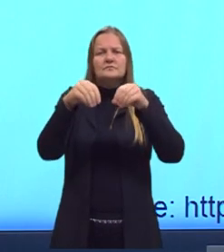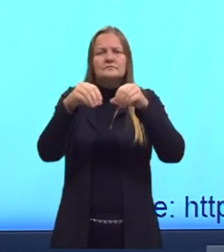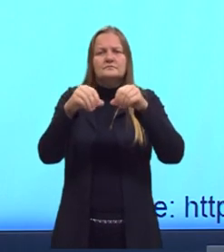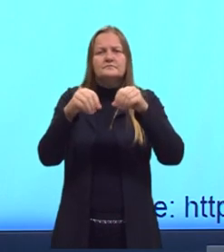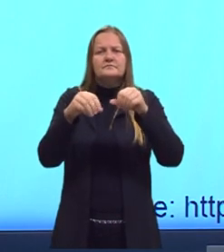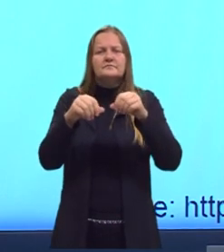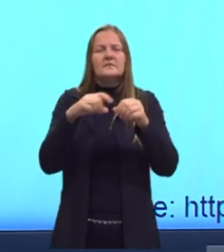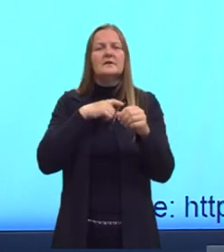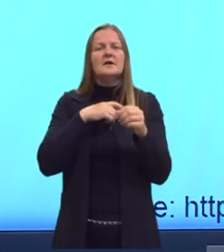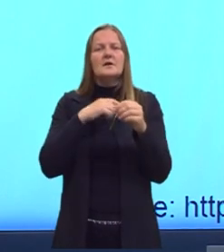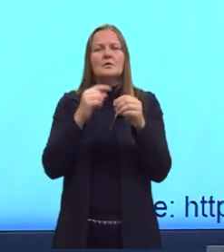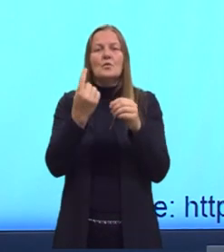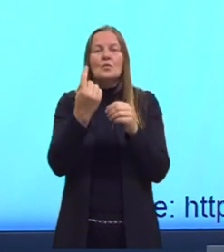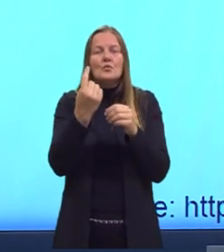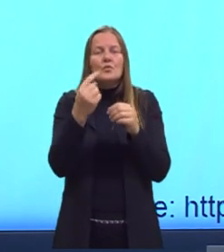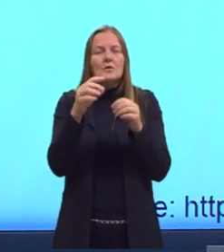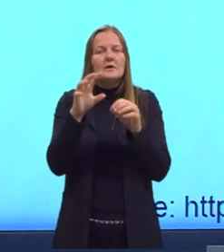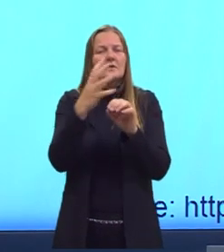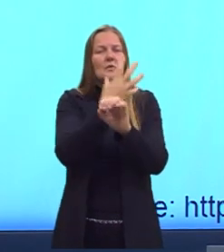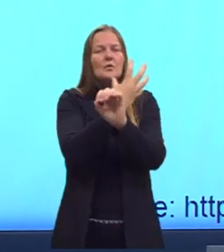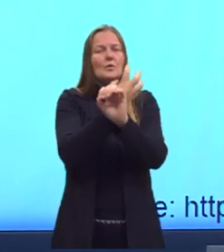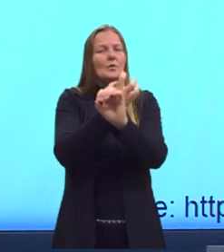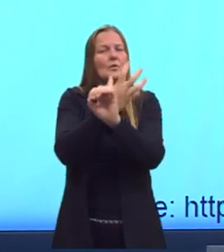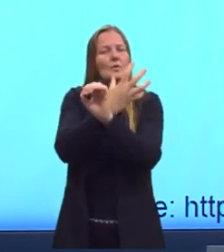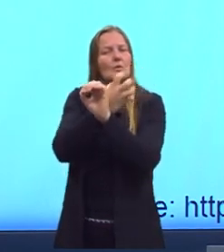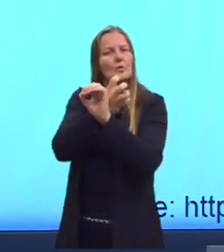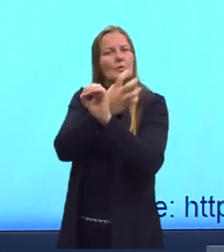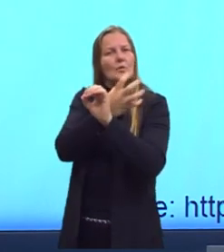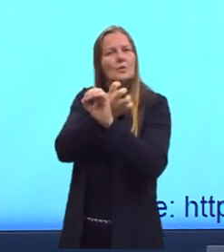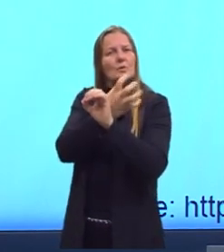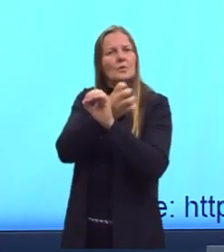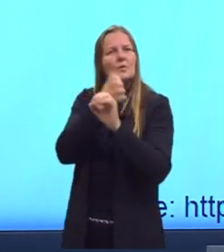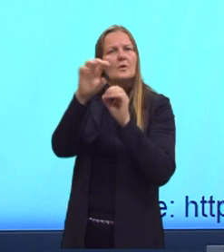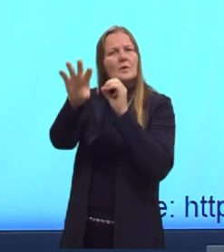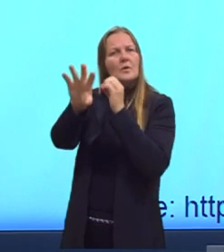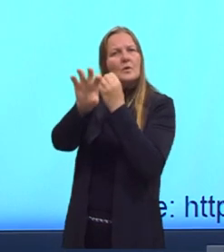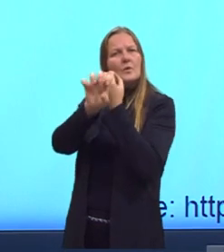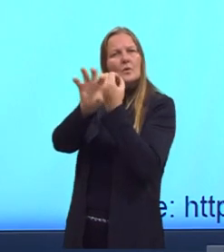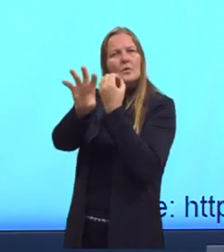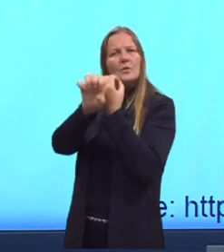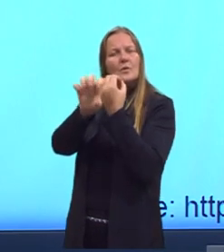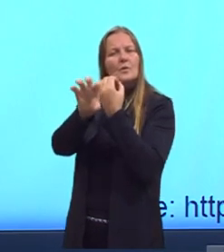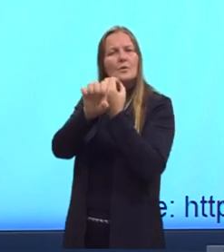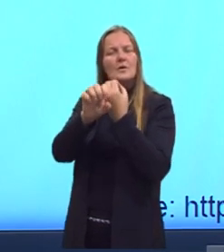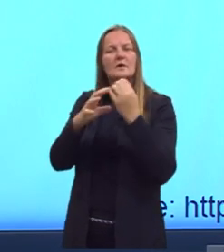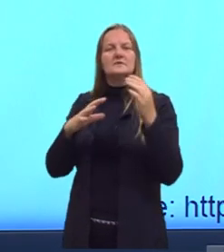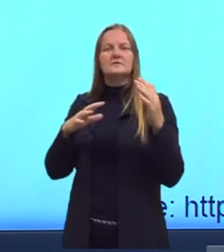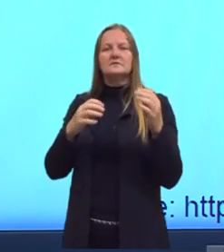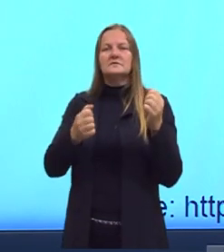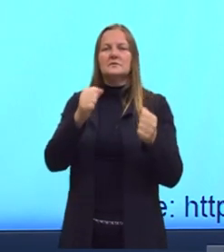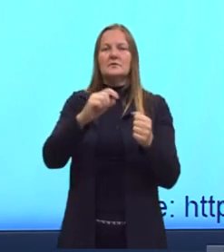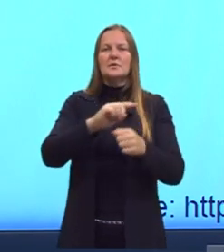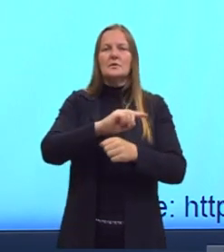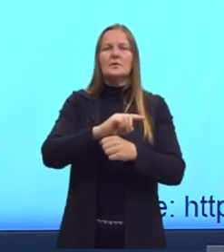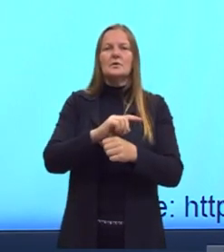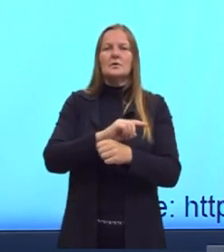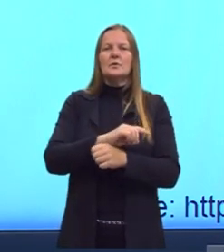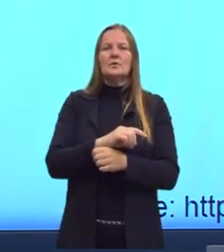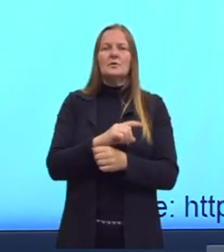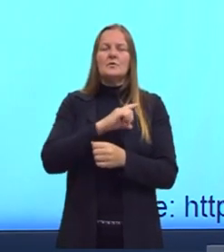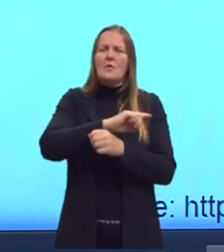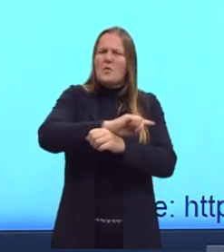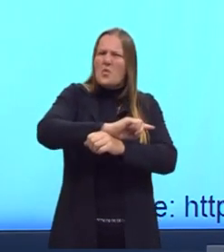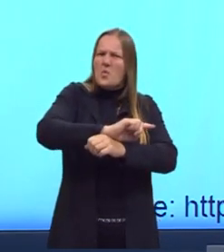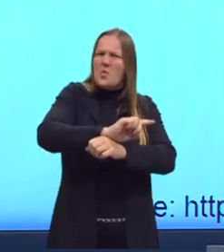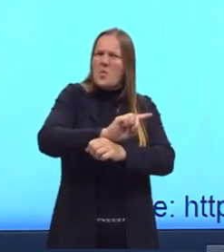vai ter um inflamador com um sensor de colisão. Esse sensor é acionado quando o carro atinge uma certa, em uma certa